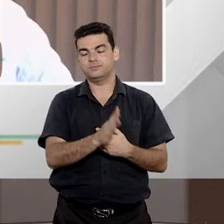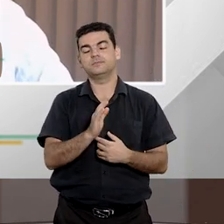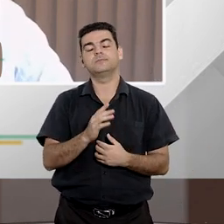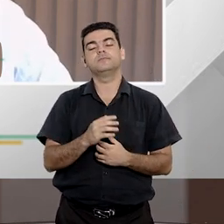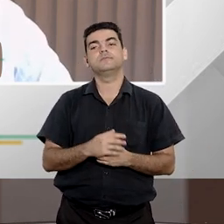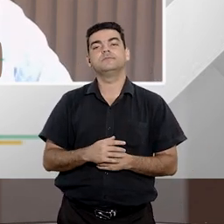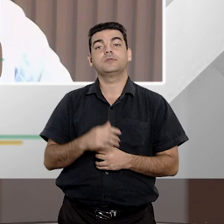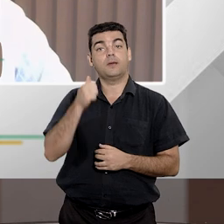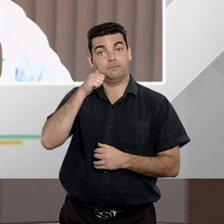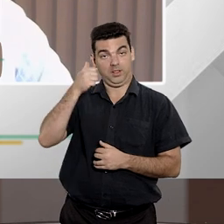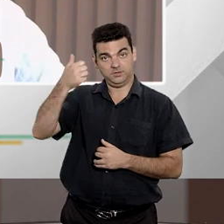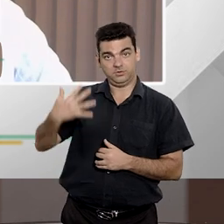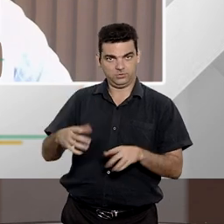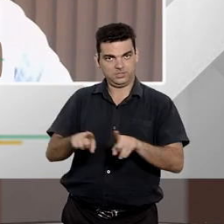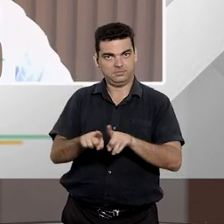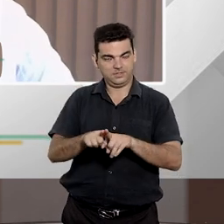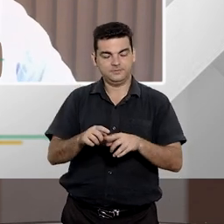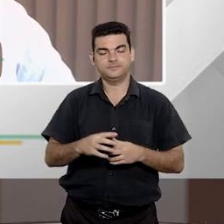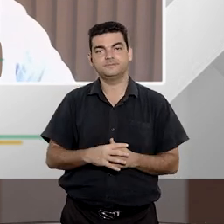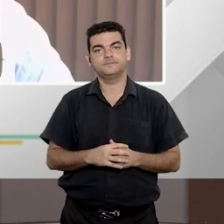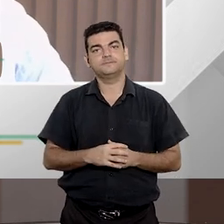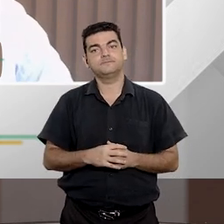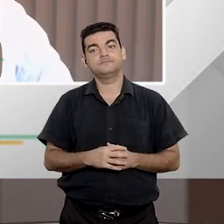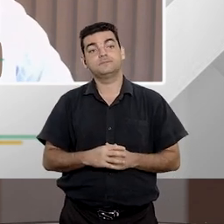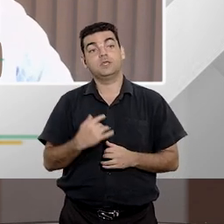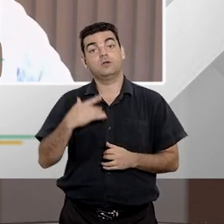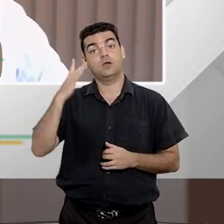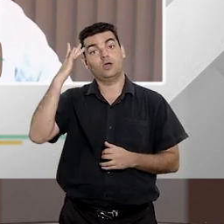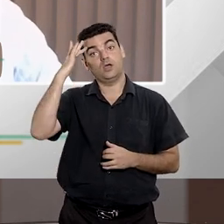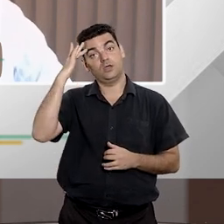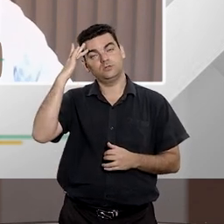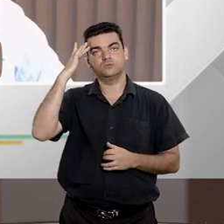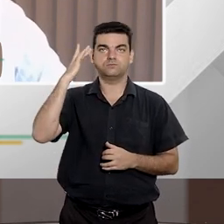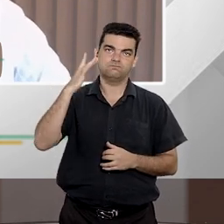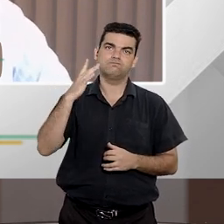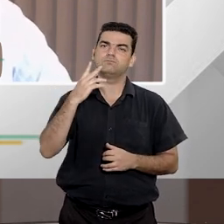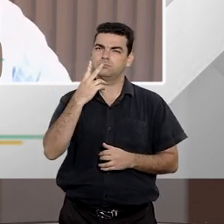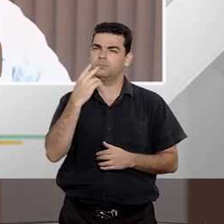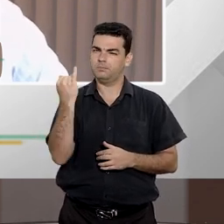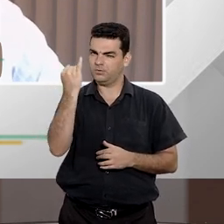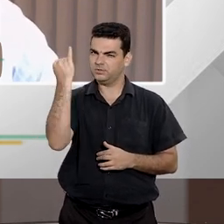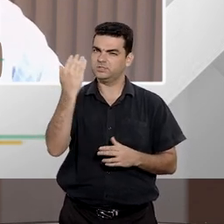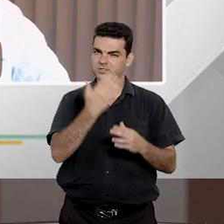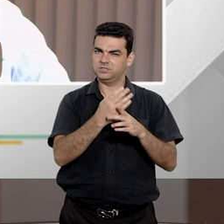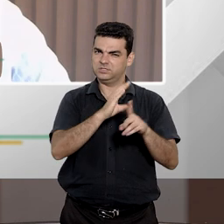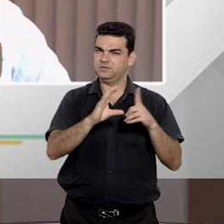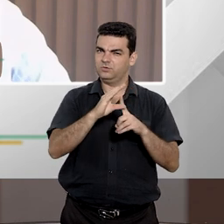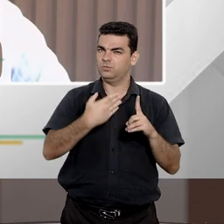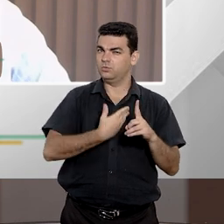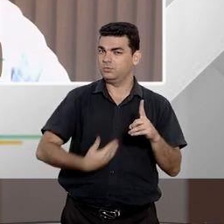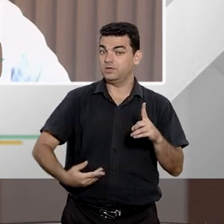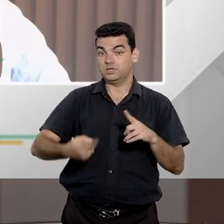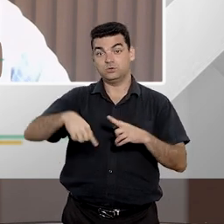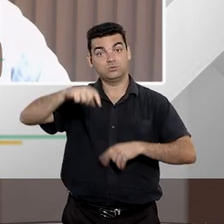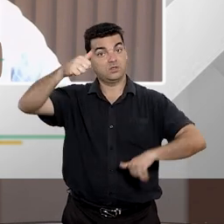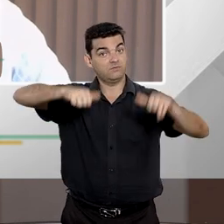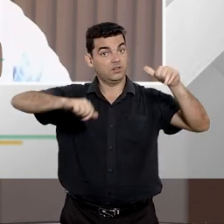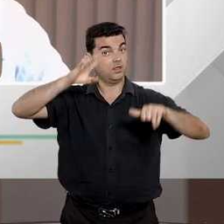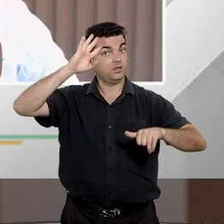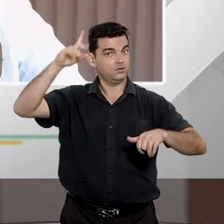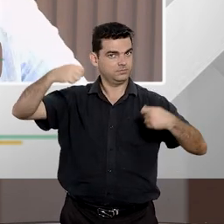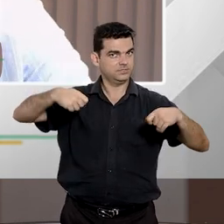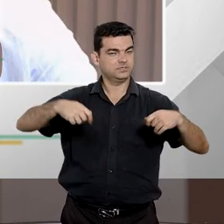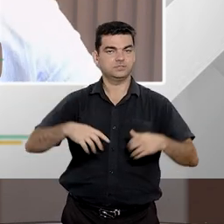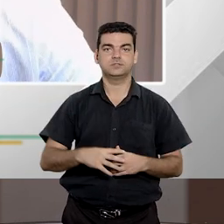doutora Priscila anteriormente, eu acredito que tem um ponto essencial na ação civil pública que precisa ser levado em consideração.